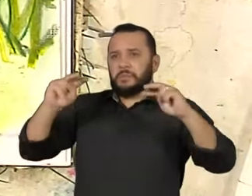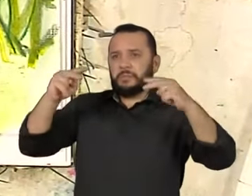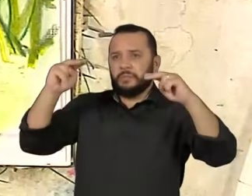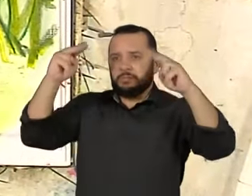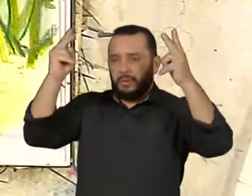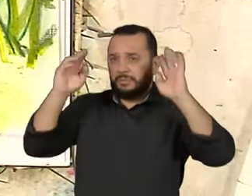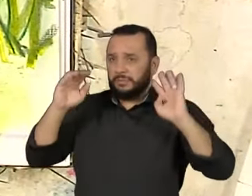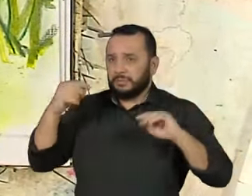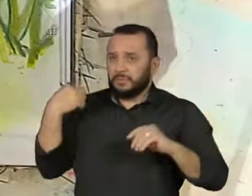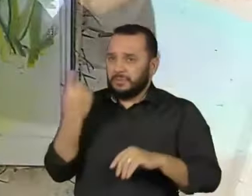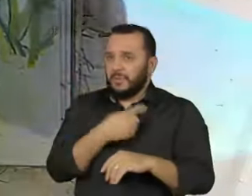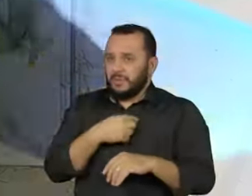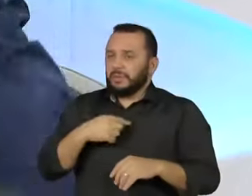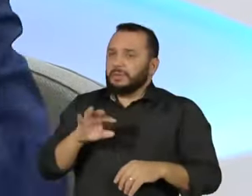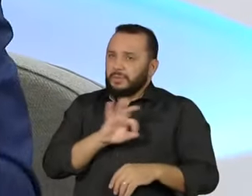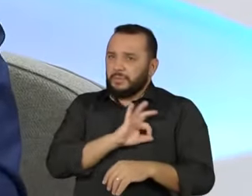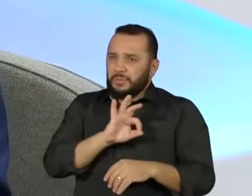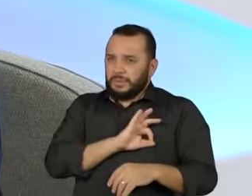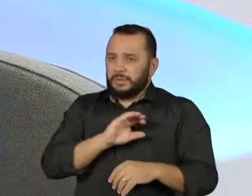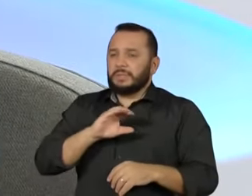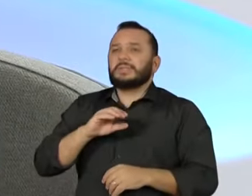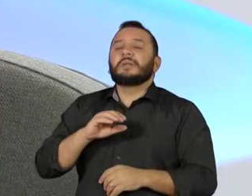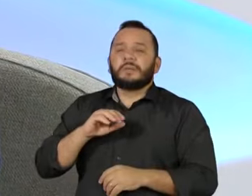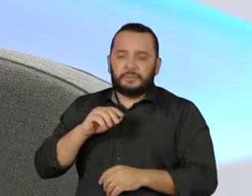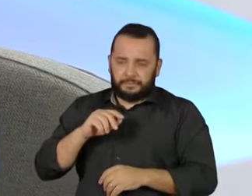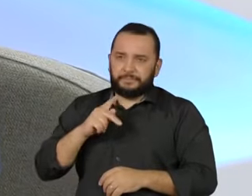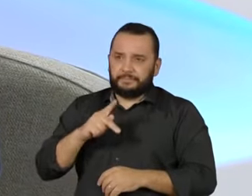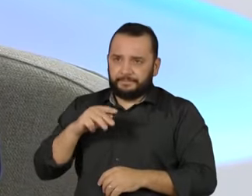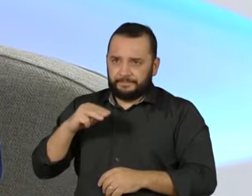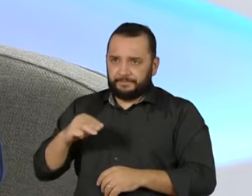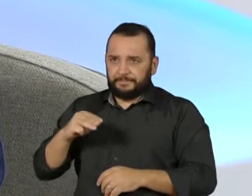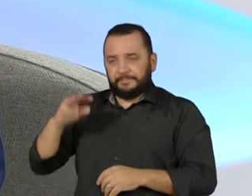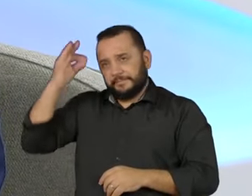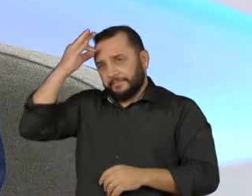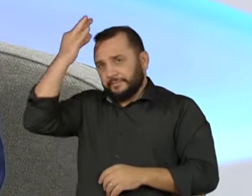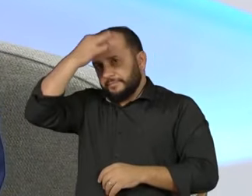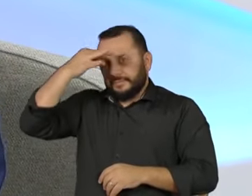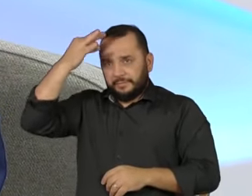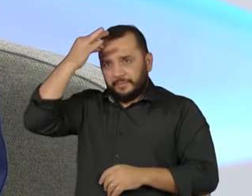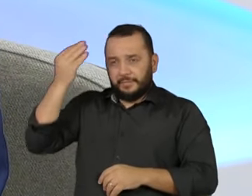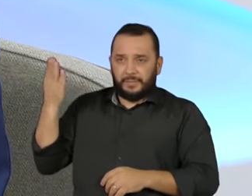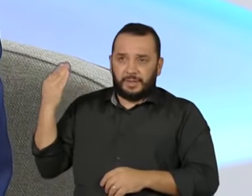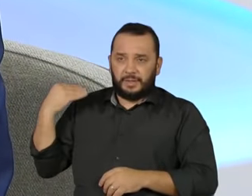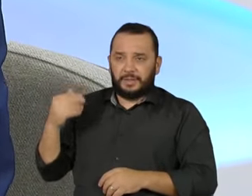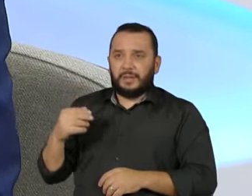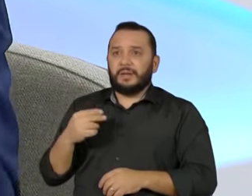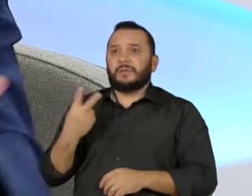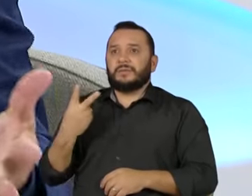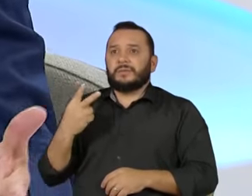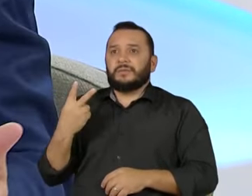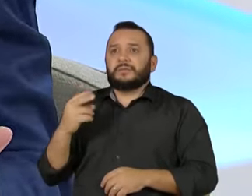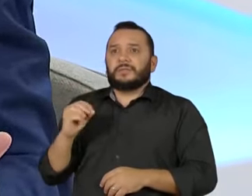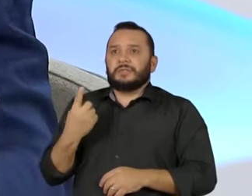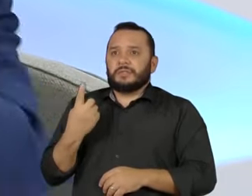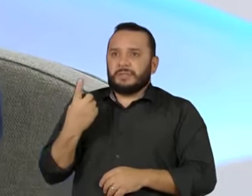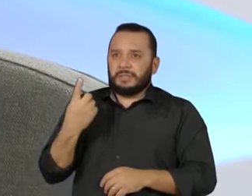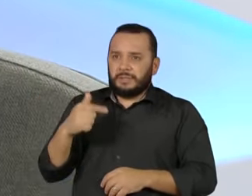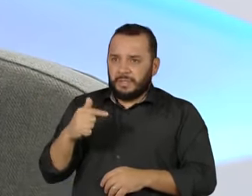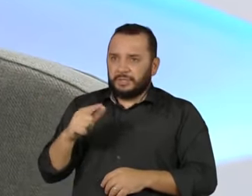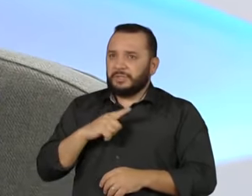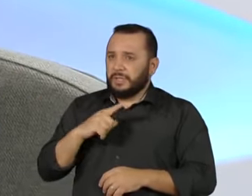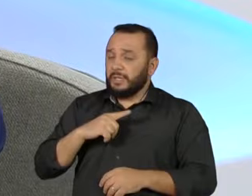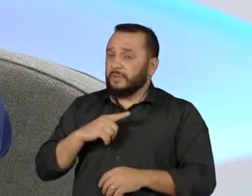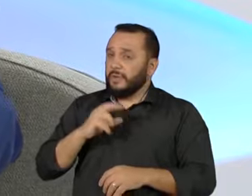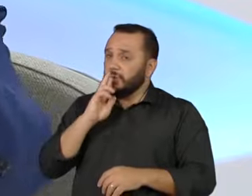Santo, lá no episódio de 2017, com resultado magnífico na